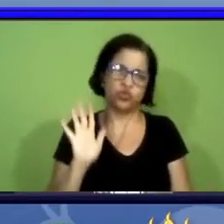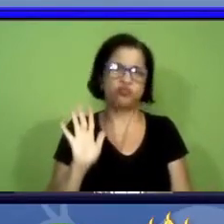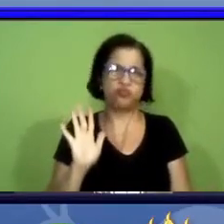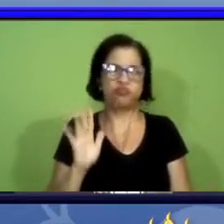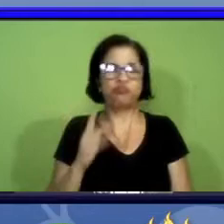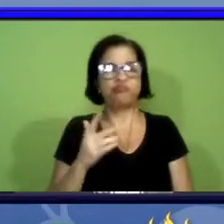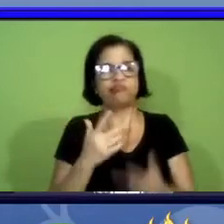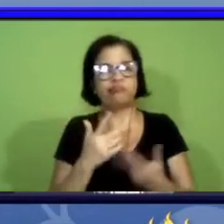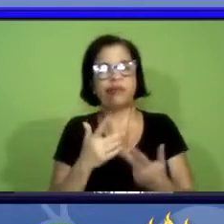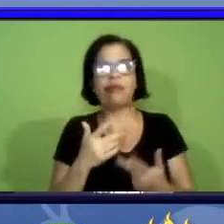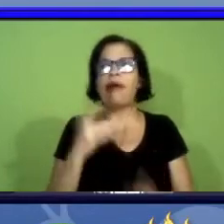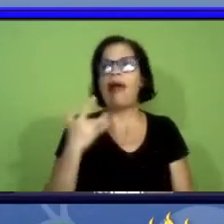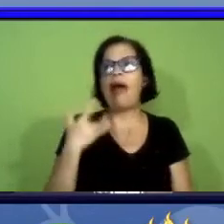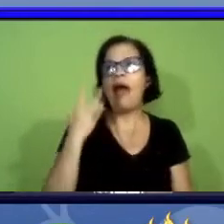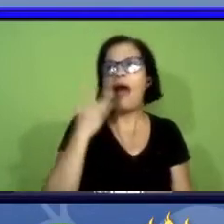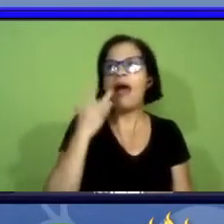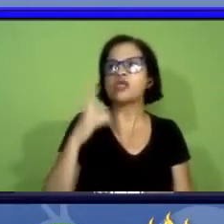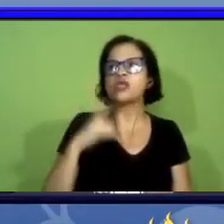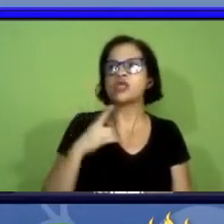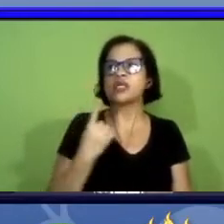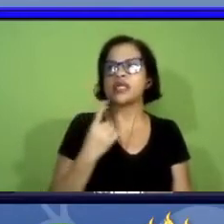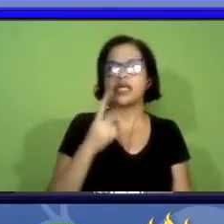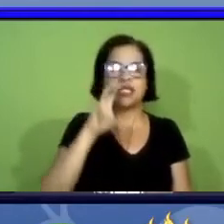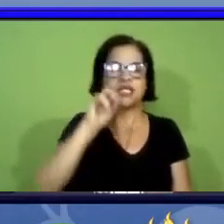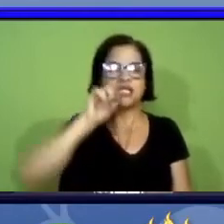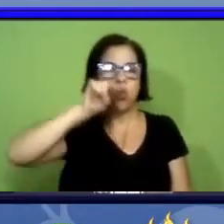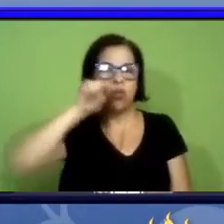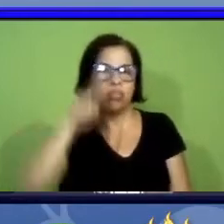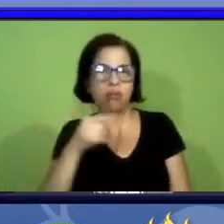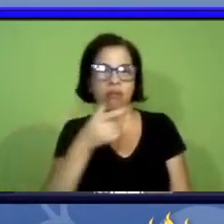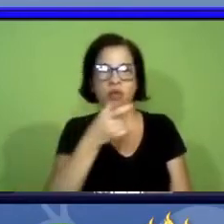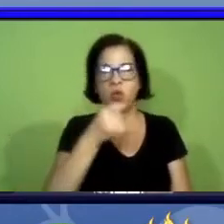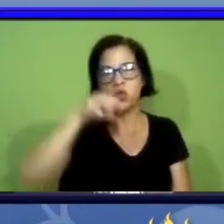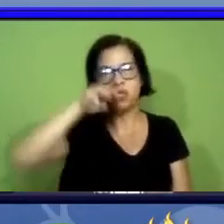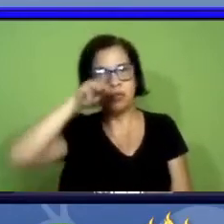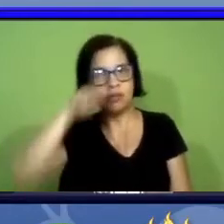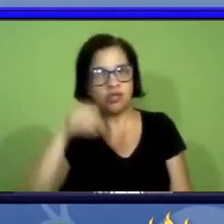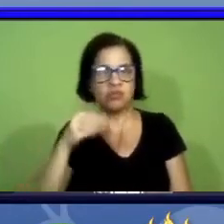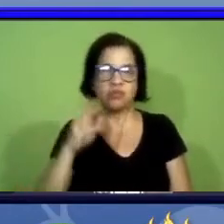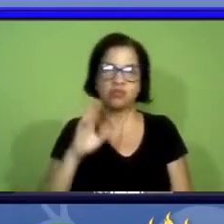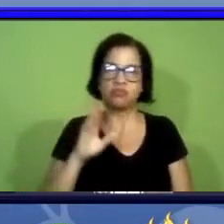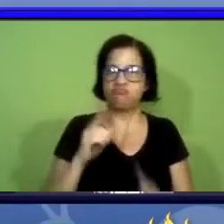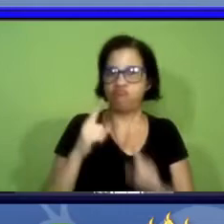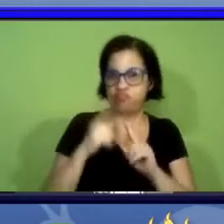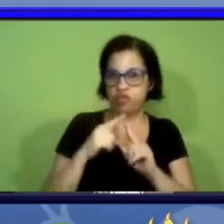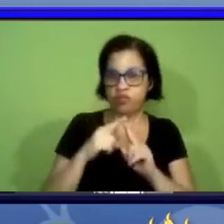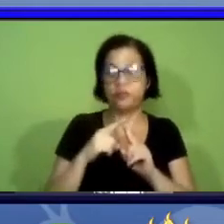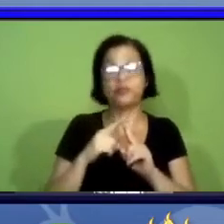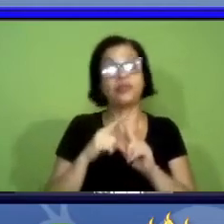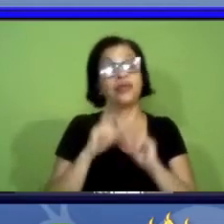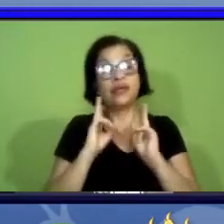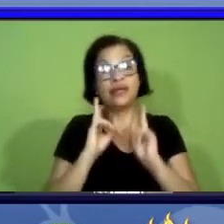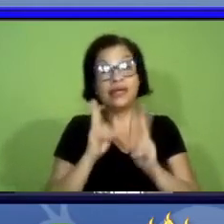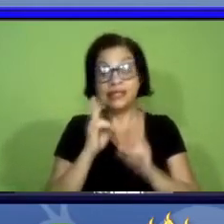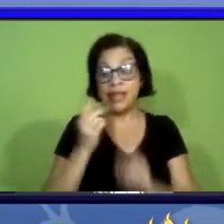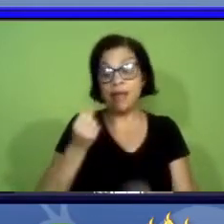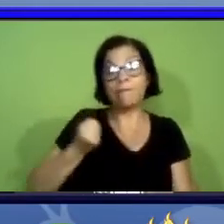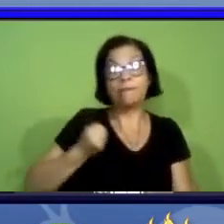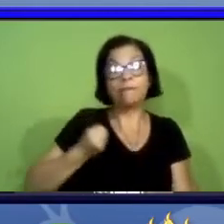150 mil que existe 200 mil espécies e sempre esse número